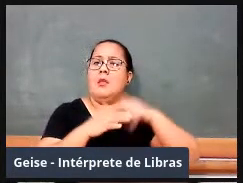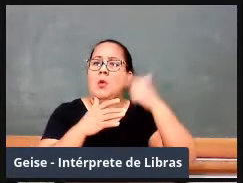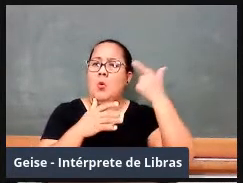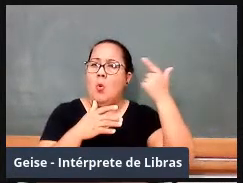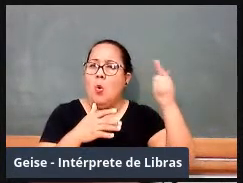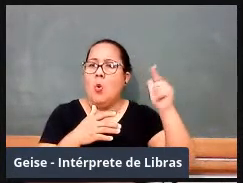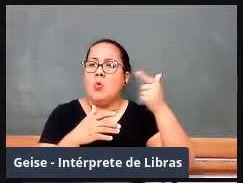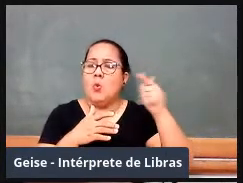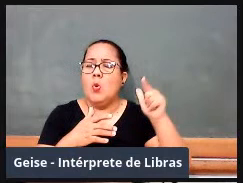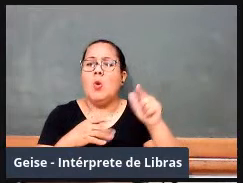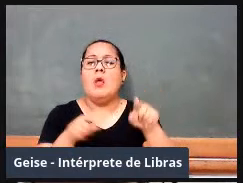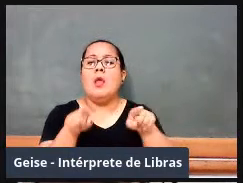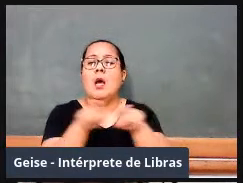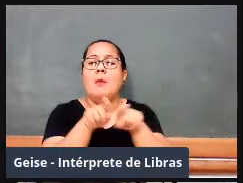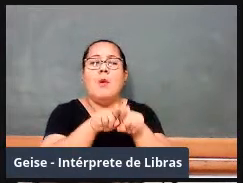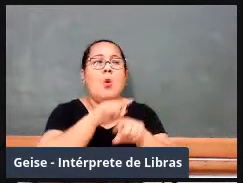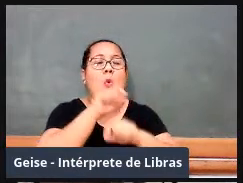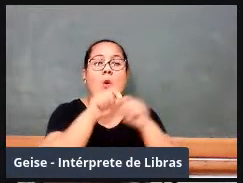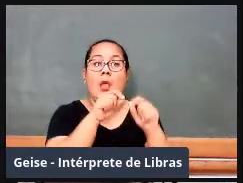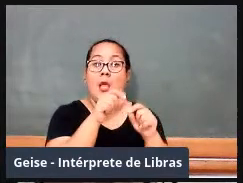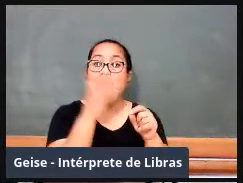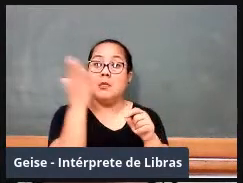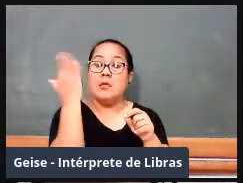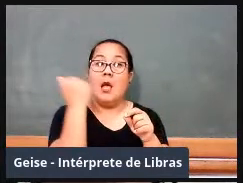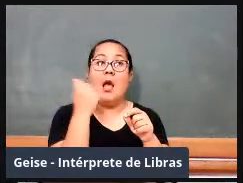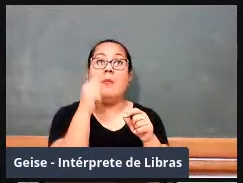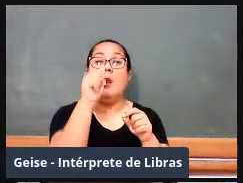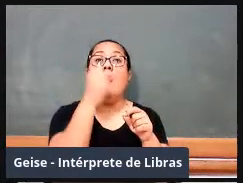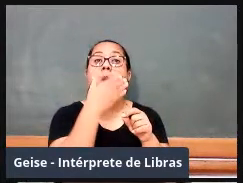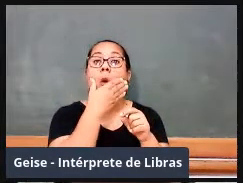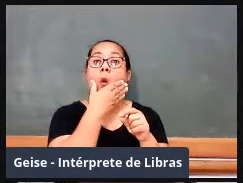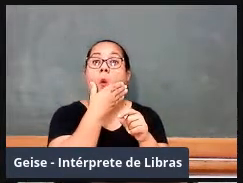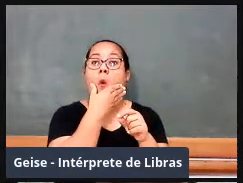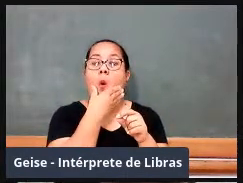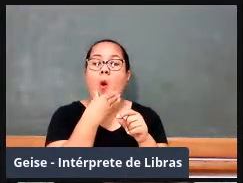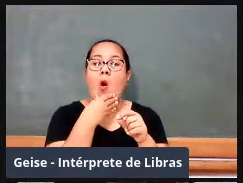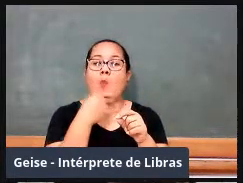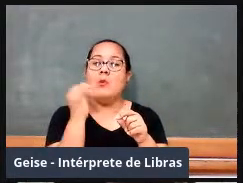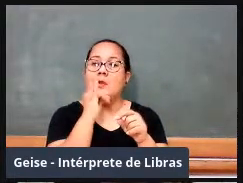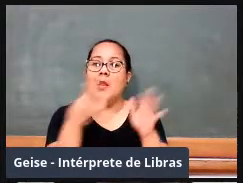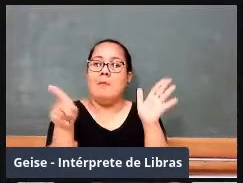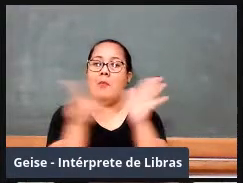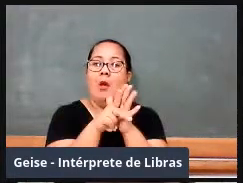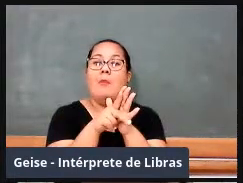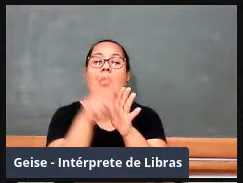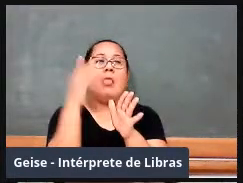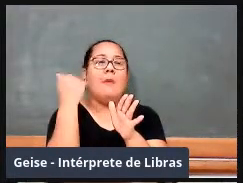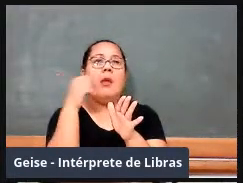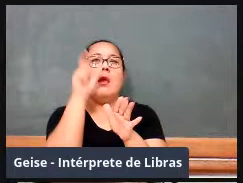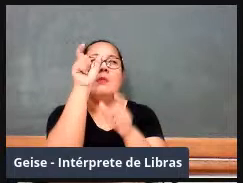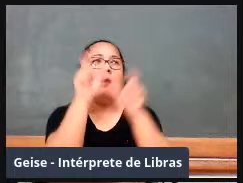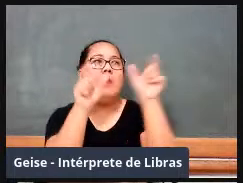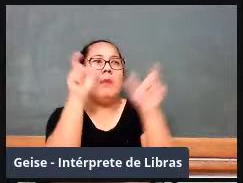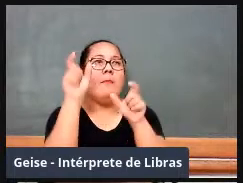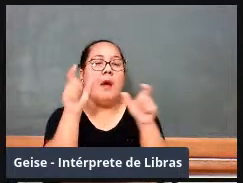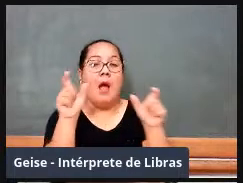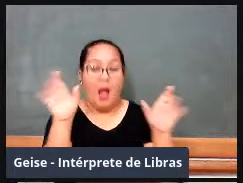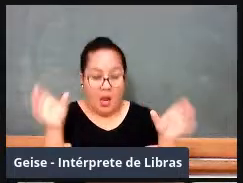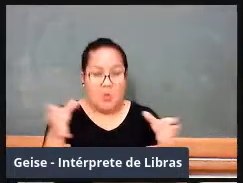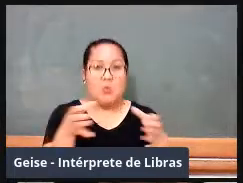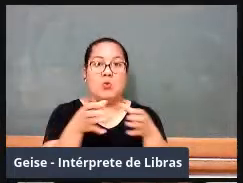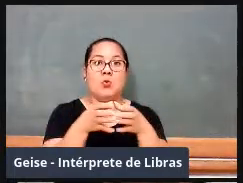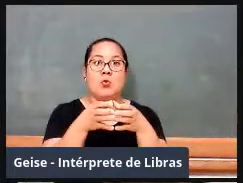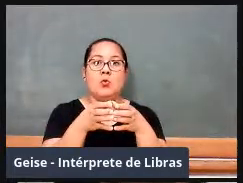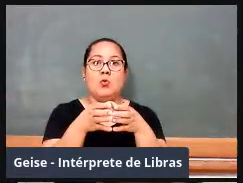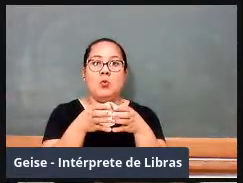um cara que trabalhava com a didática da matemática italiano, o Caleb Gatenho. Bom, eles escrevem conjuntamente um livro,